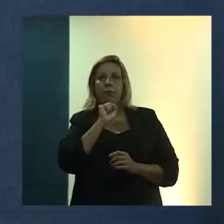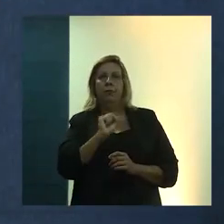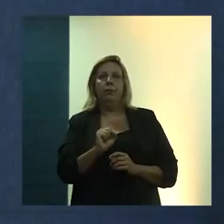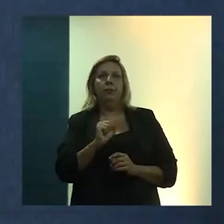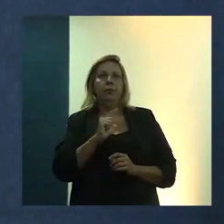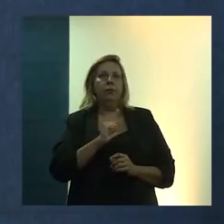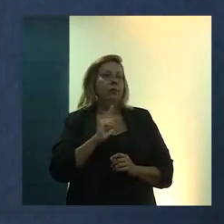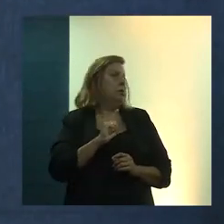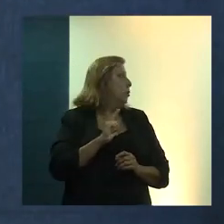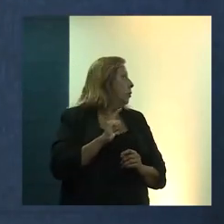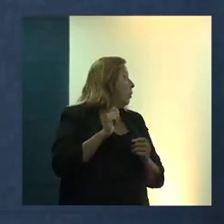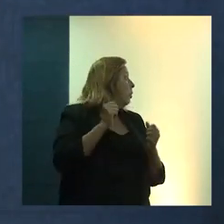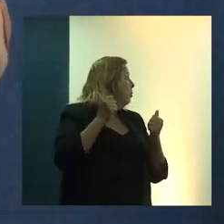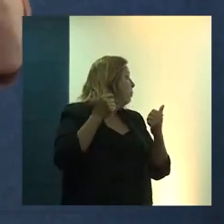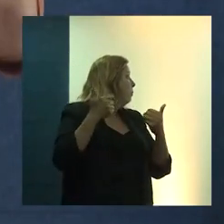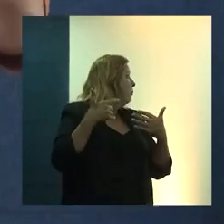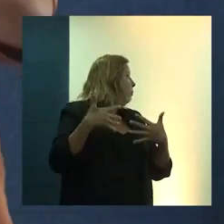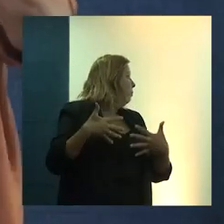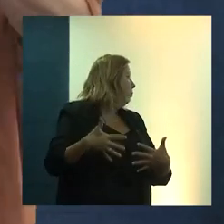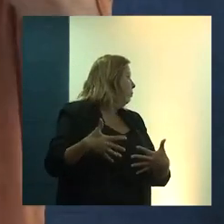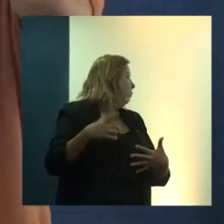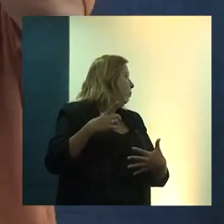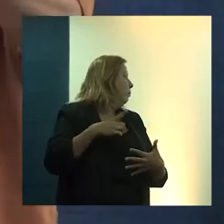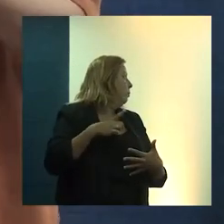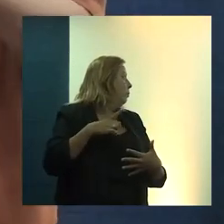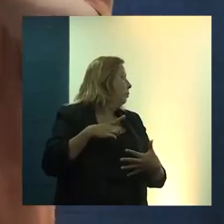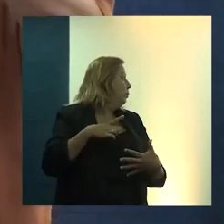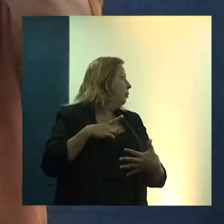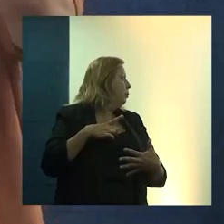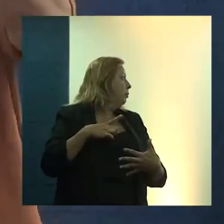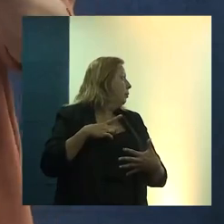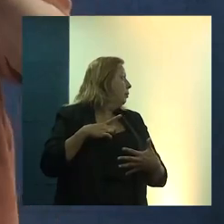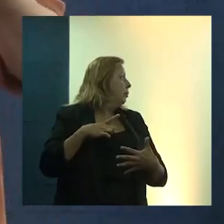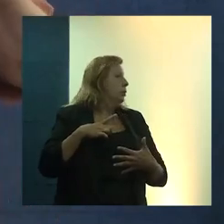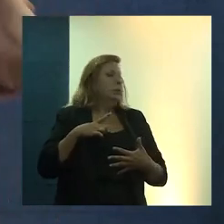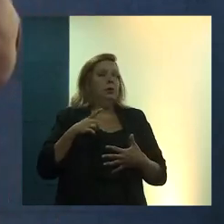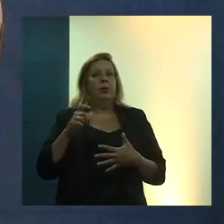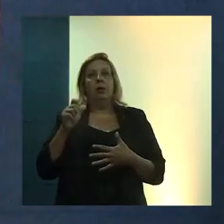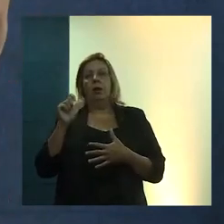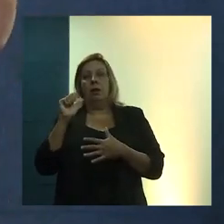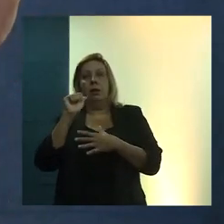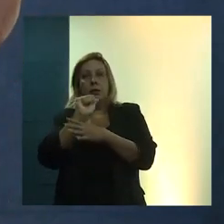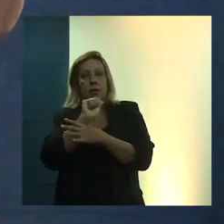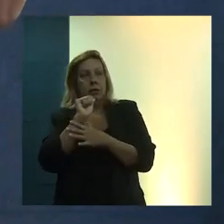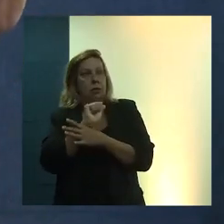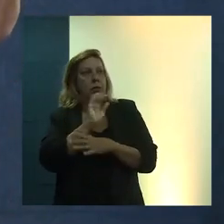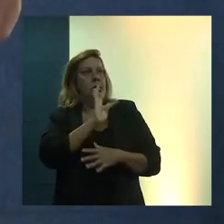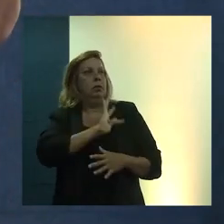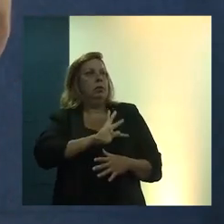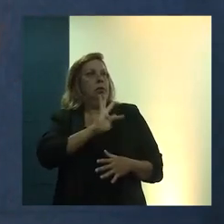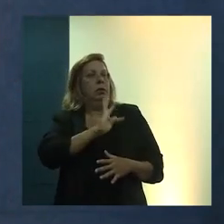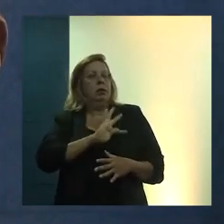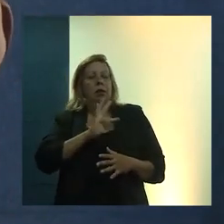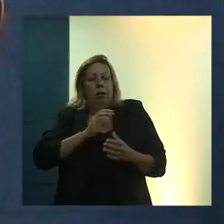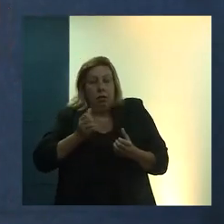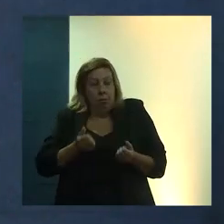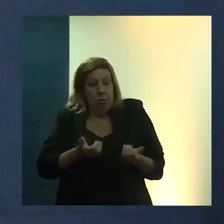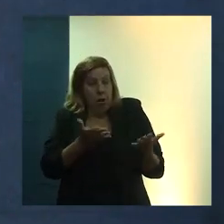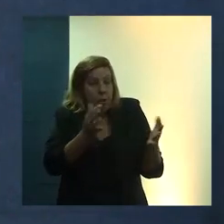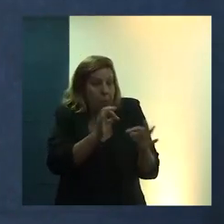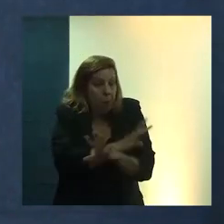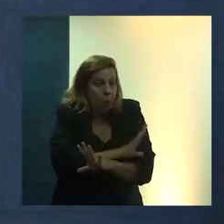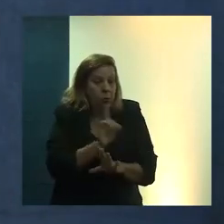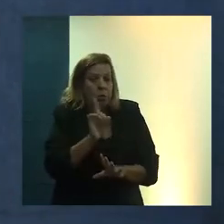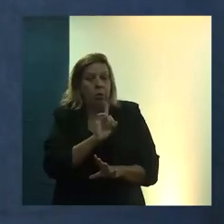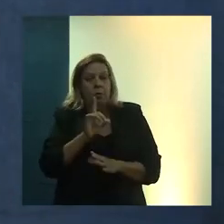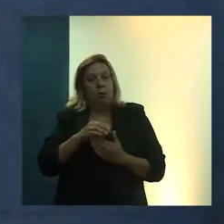nos ensina que a assistência técnica não é levar o produto pronto, é aprender junto. A assistência técnica profissional deve ir além da